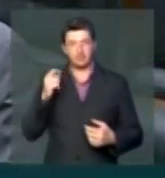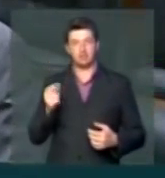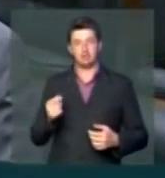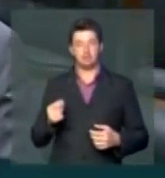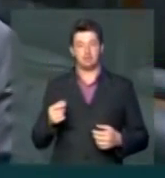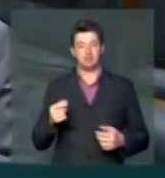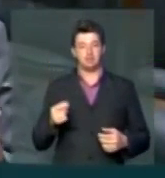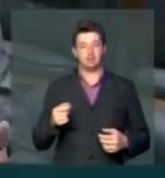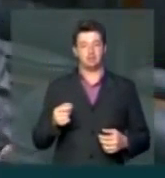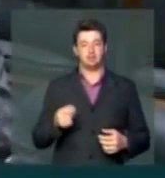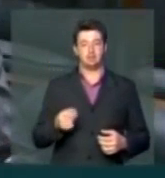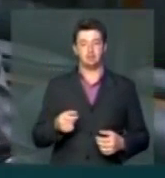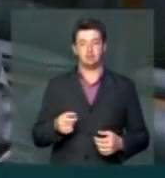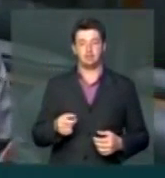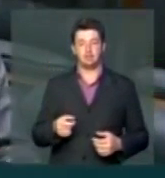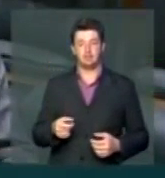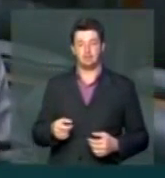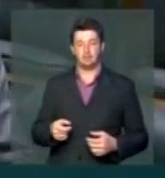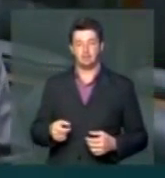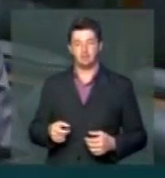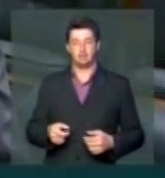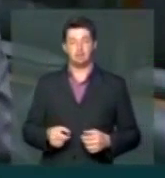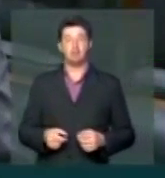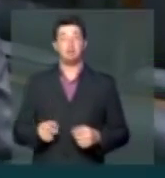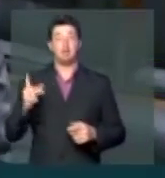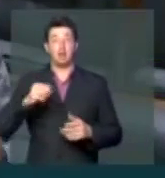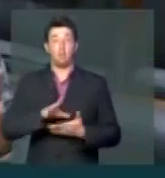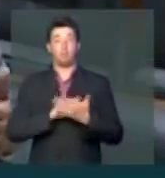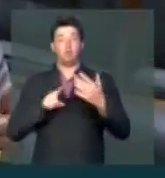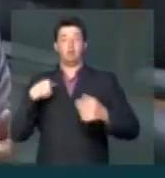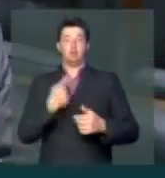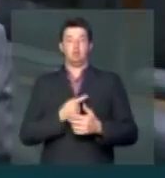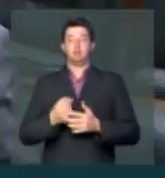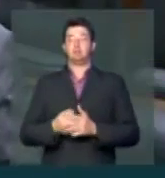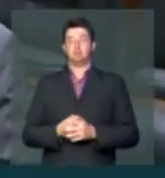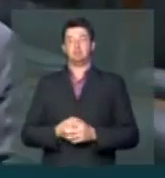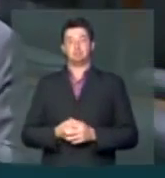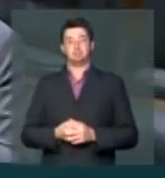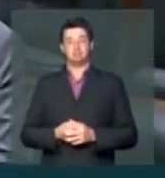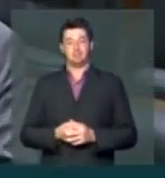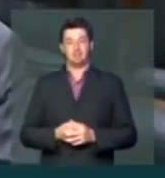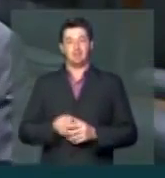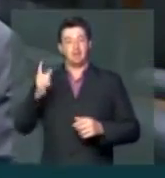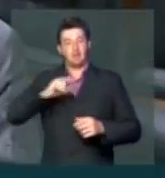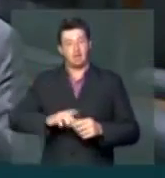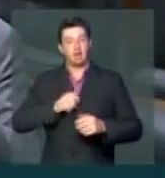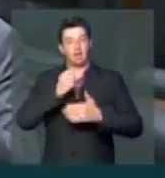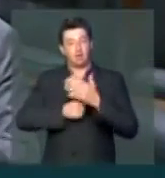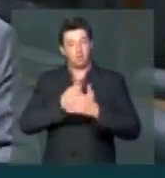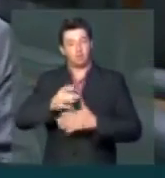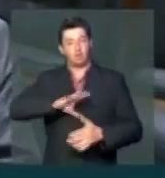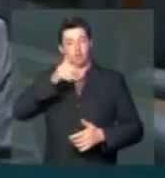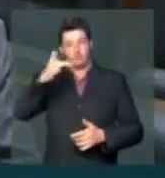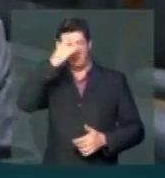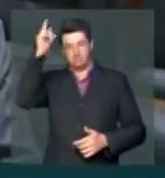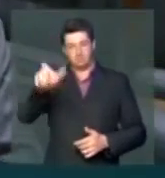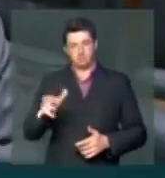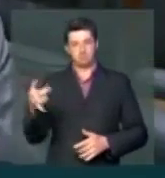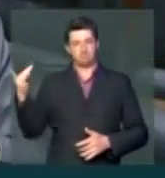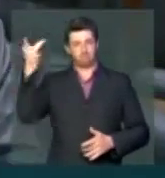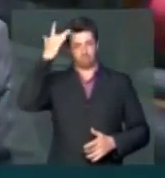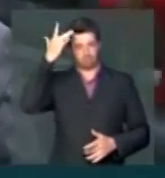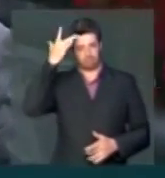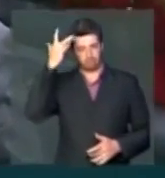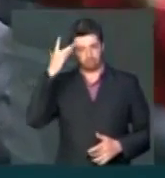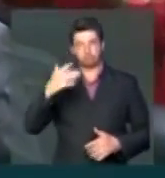muito grande, se torna uma referência para a nossa bancada, uma referência de luta, de coragem, de personalidade,